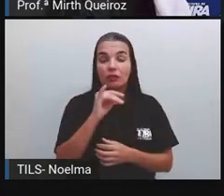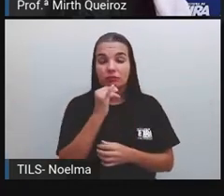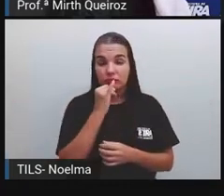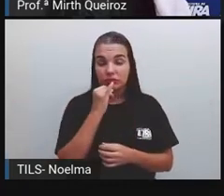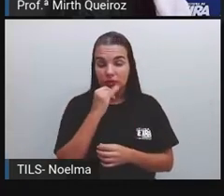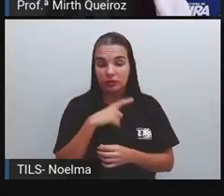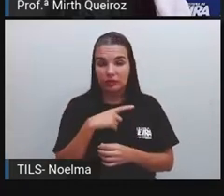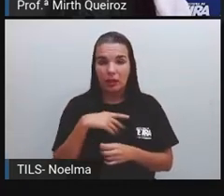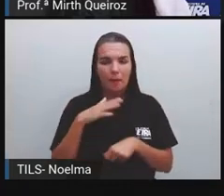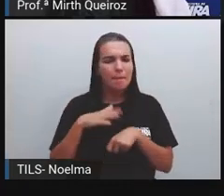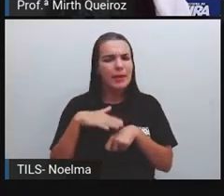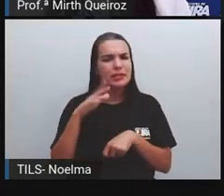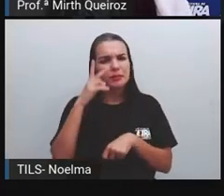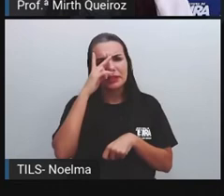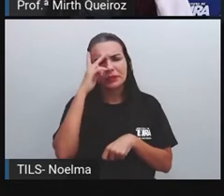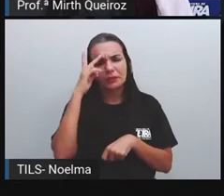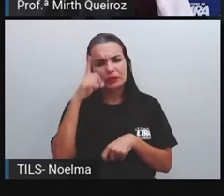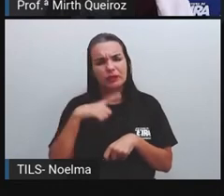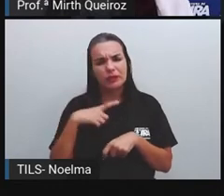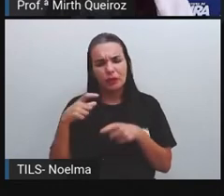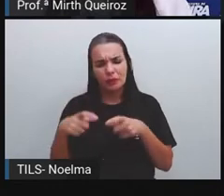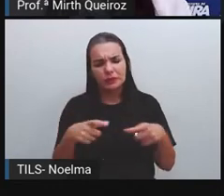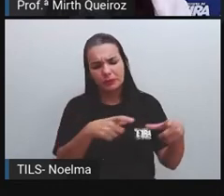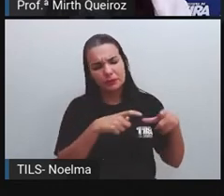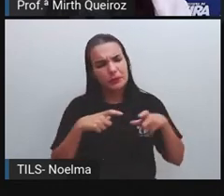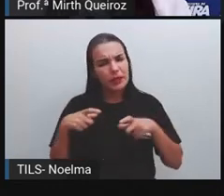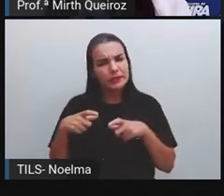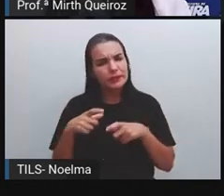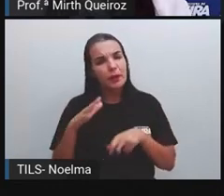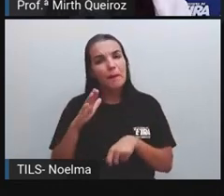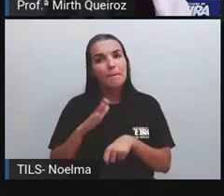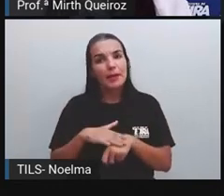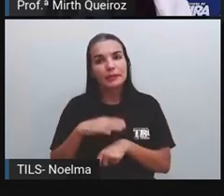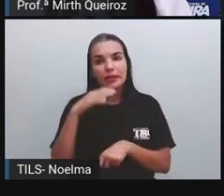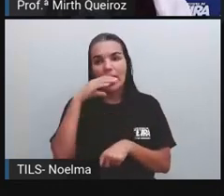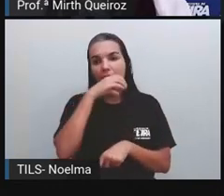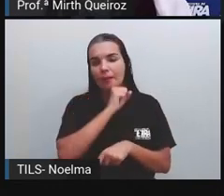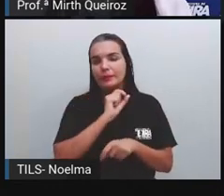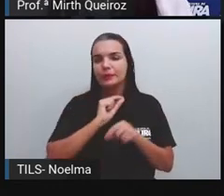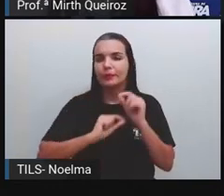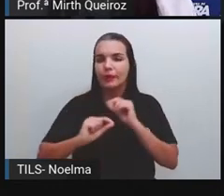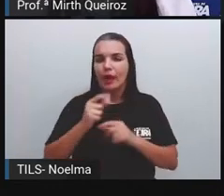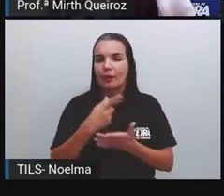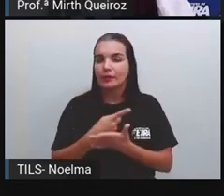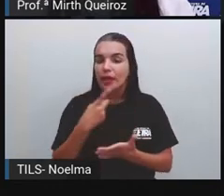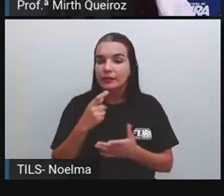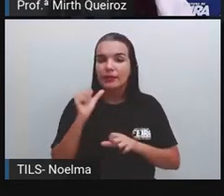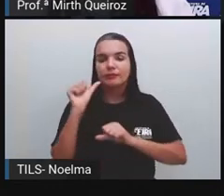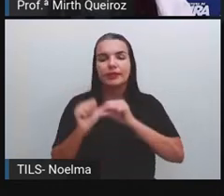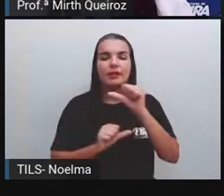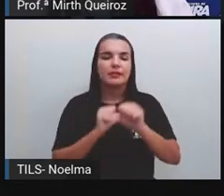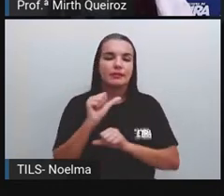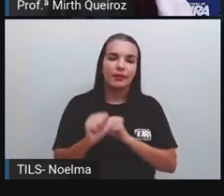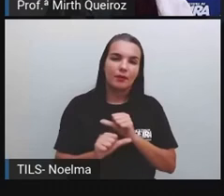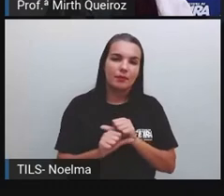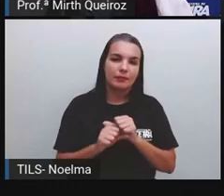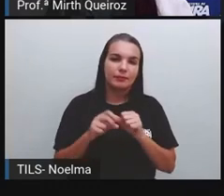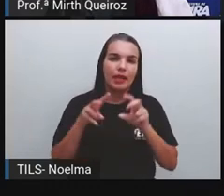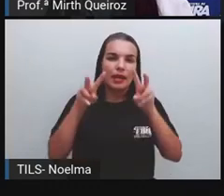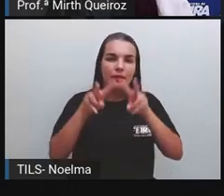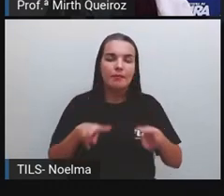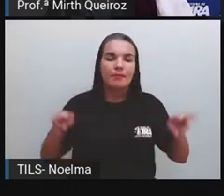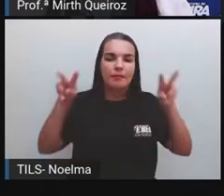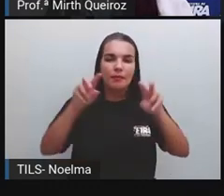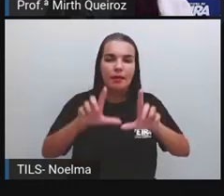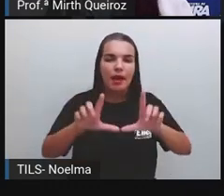pessoas a gente tiver dentro de um espaço, mais rápido aquele espaço vai ser transformado. A paisagem vai ser alterada, né?